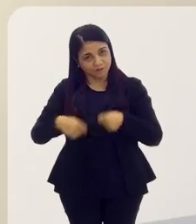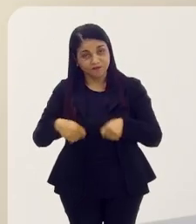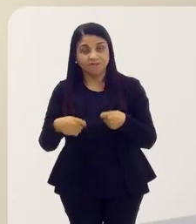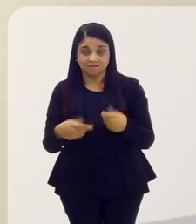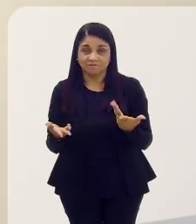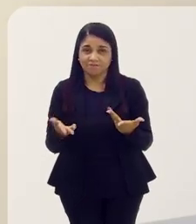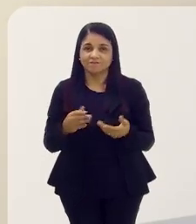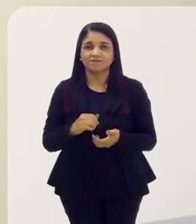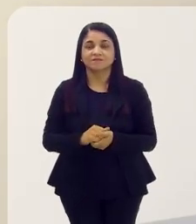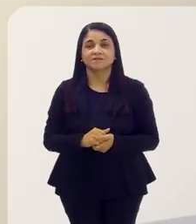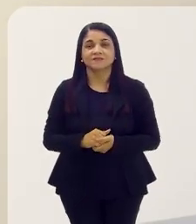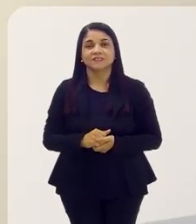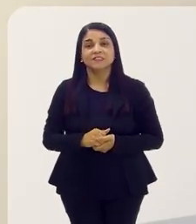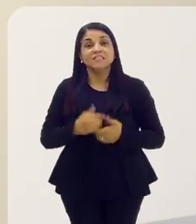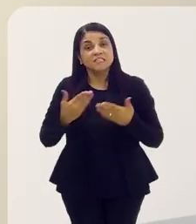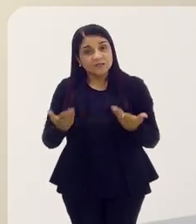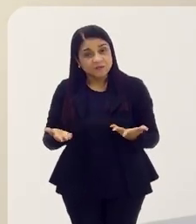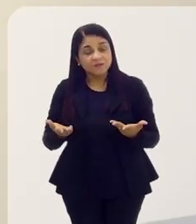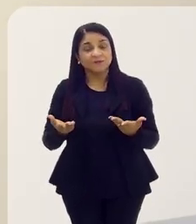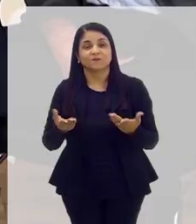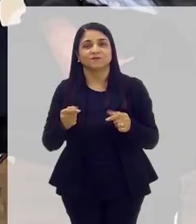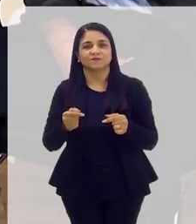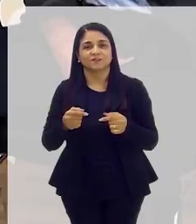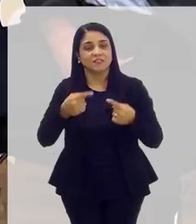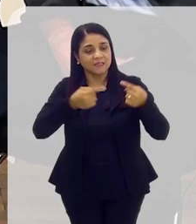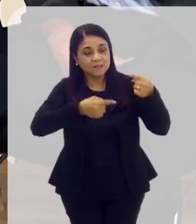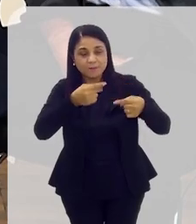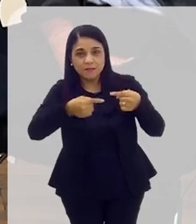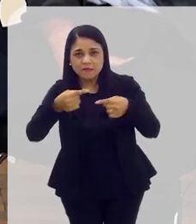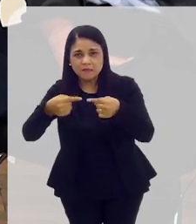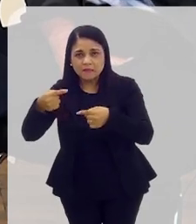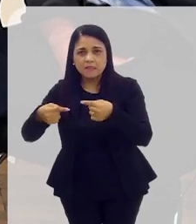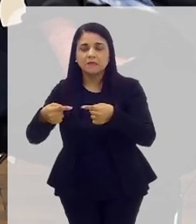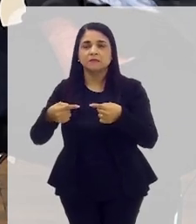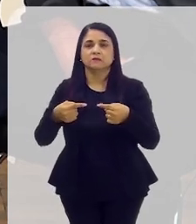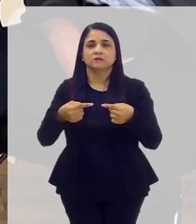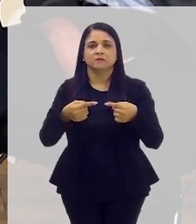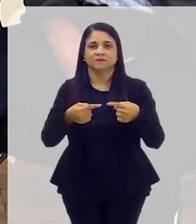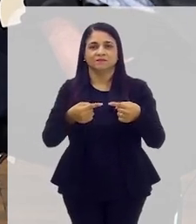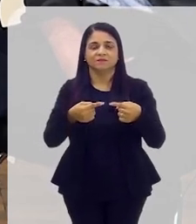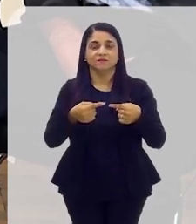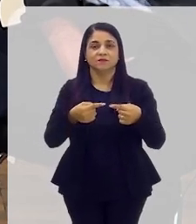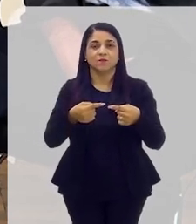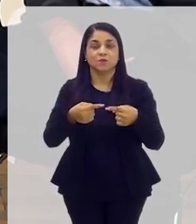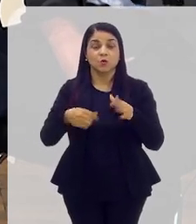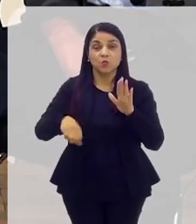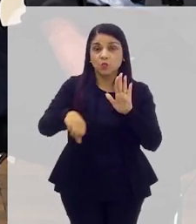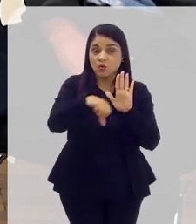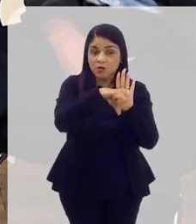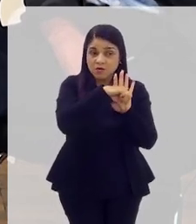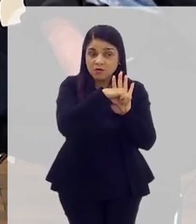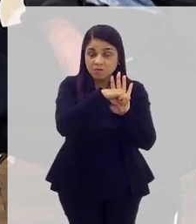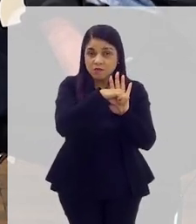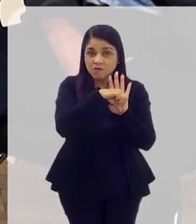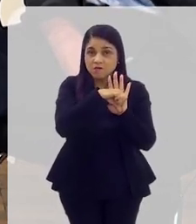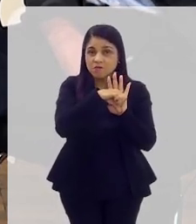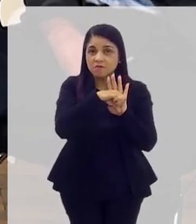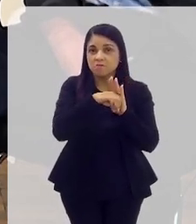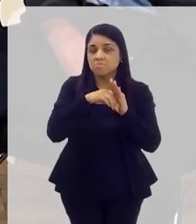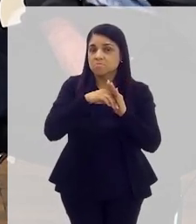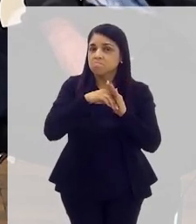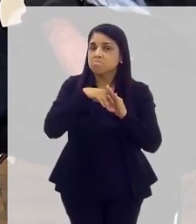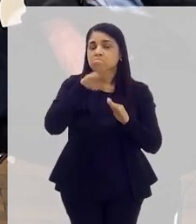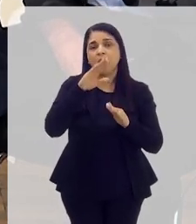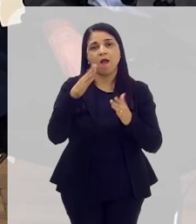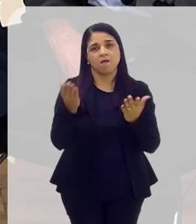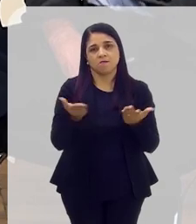Então, isto tudo está sendo colocado em debate com muita intensidade, porque é um dos crimes que